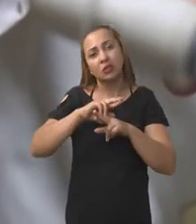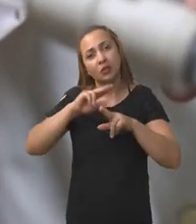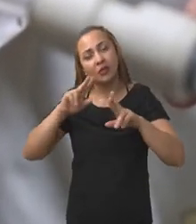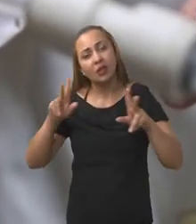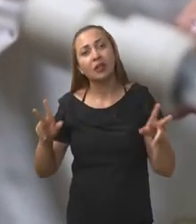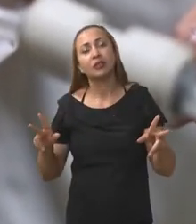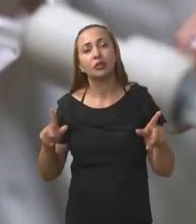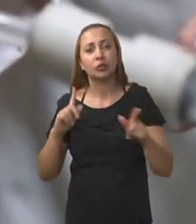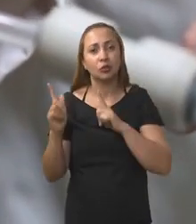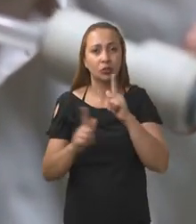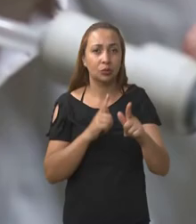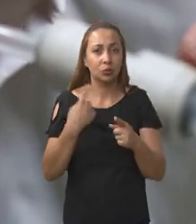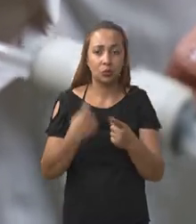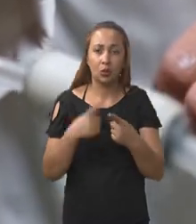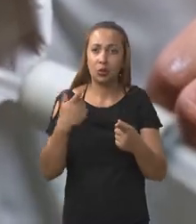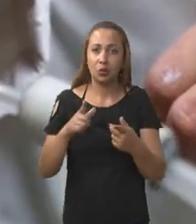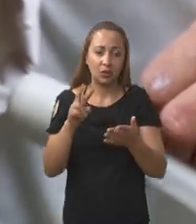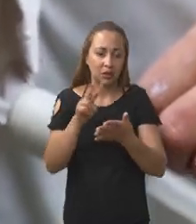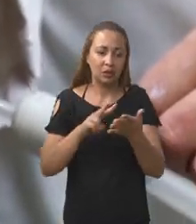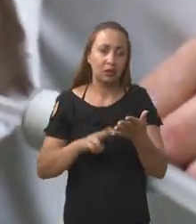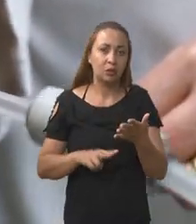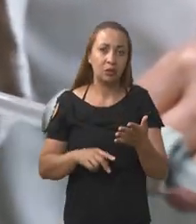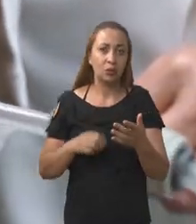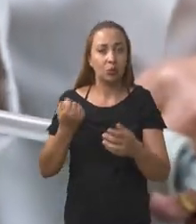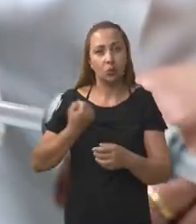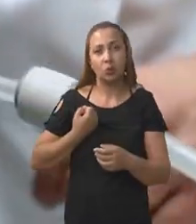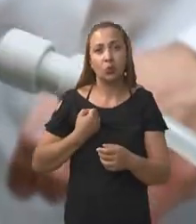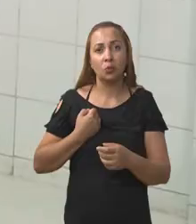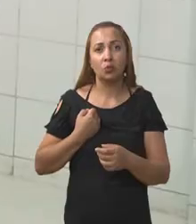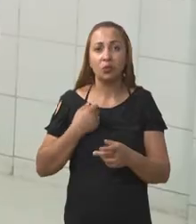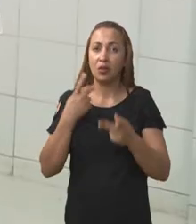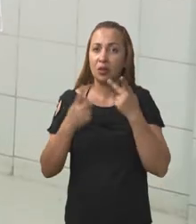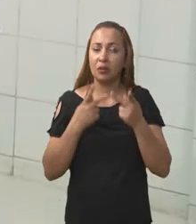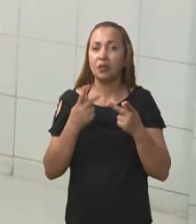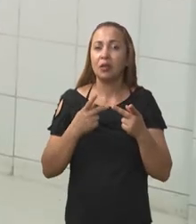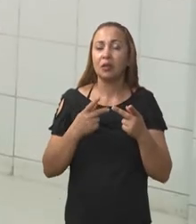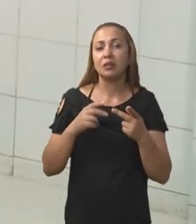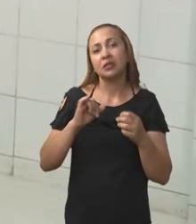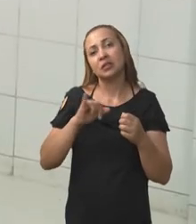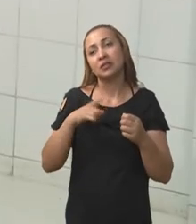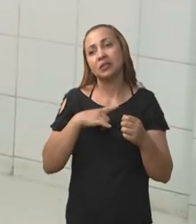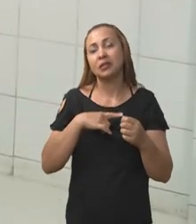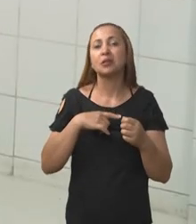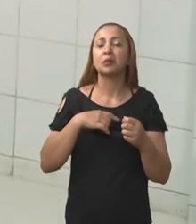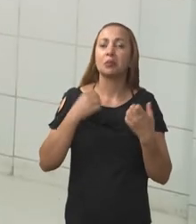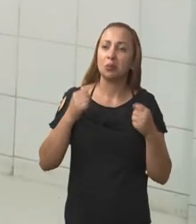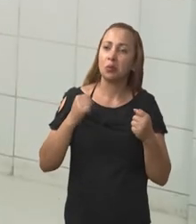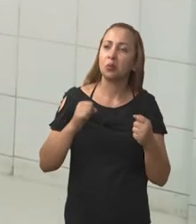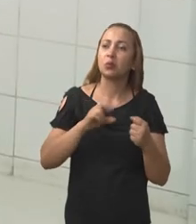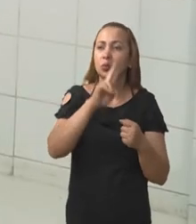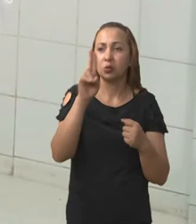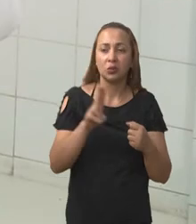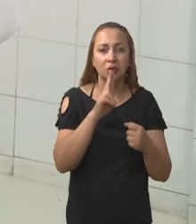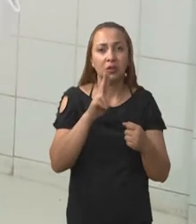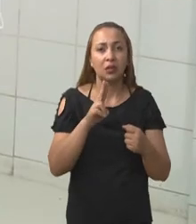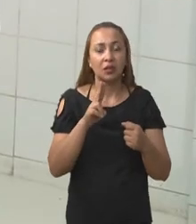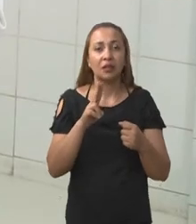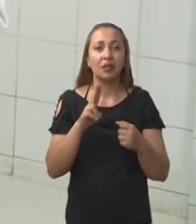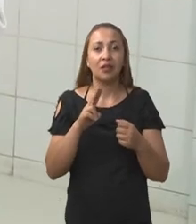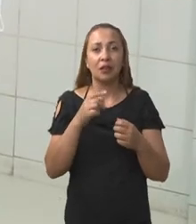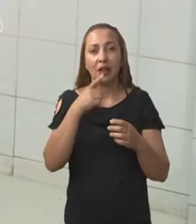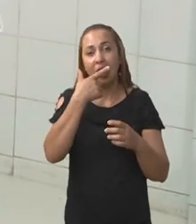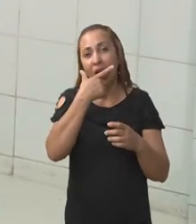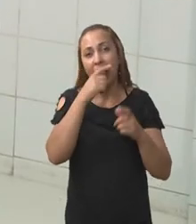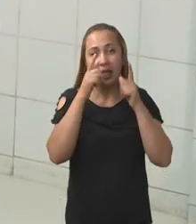geral, porque não temos na literatura dados que suportam possíveis efeitos adversos às perfeitas da língua em relação a